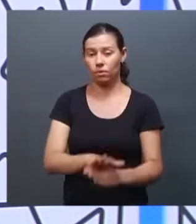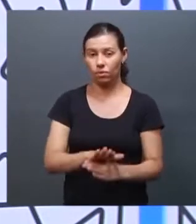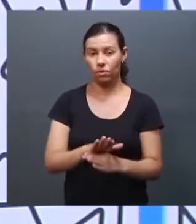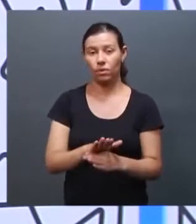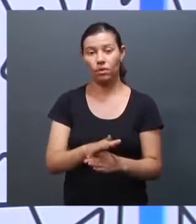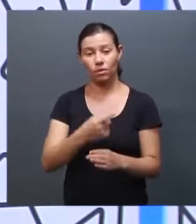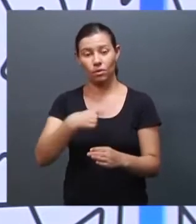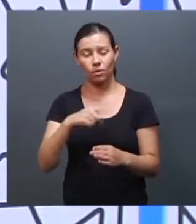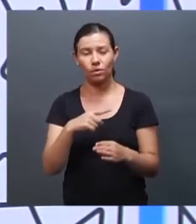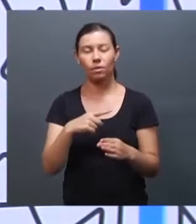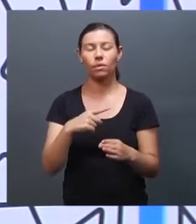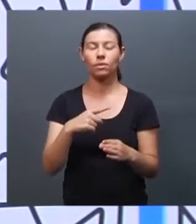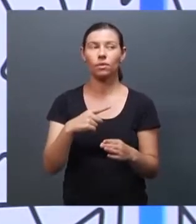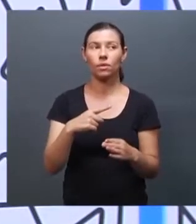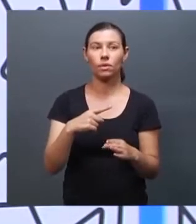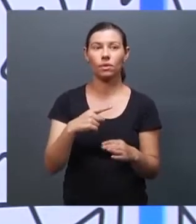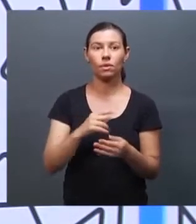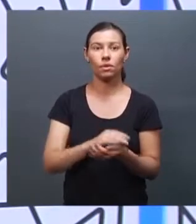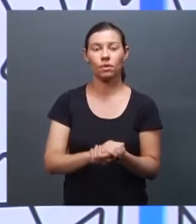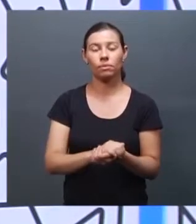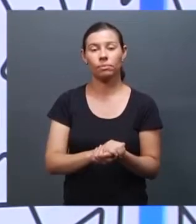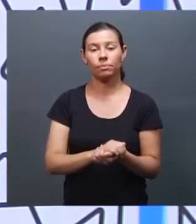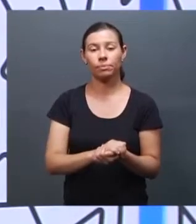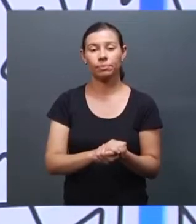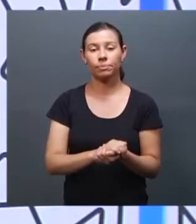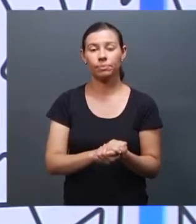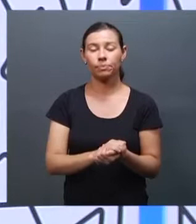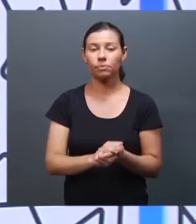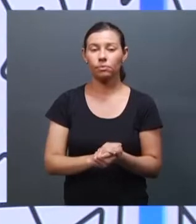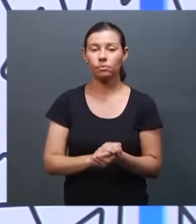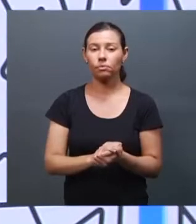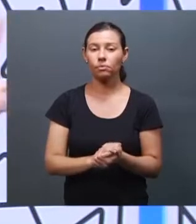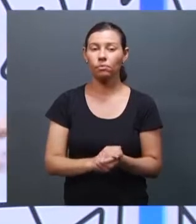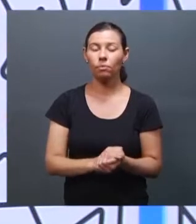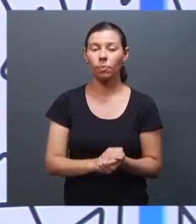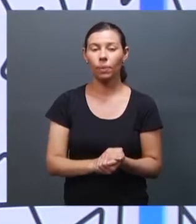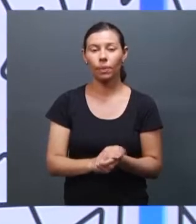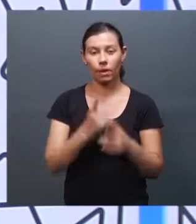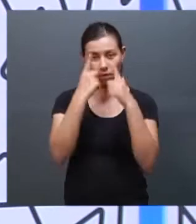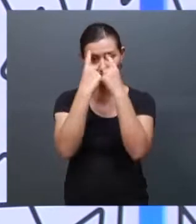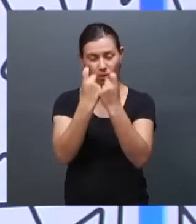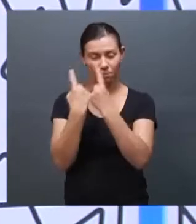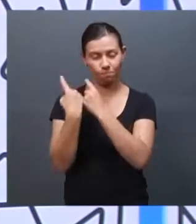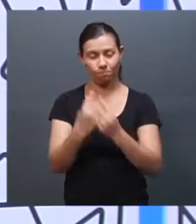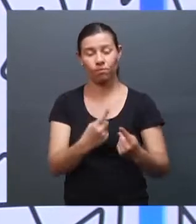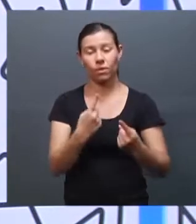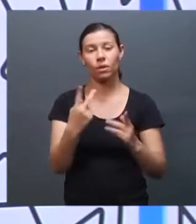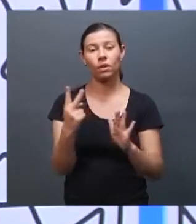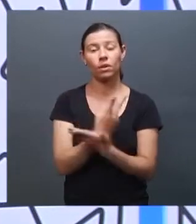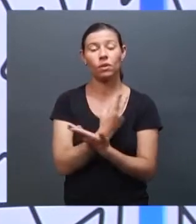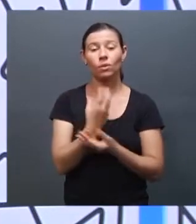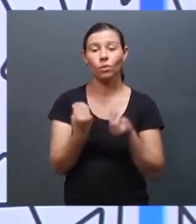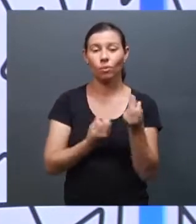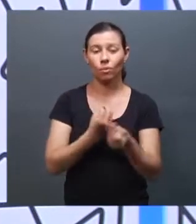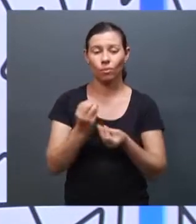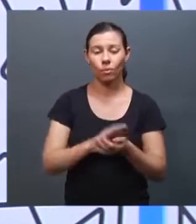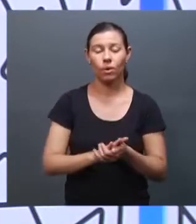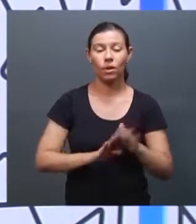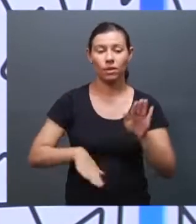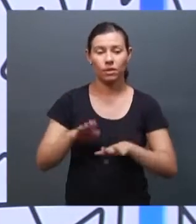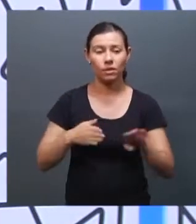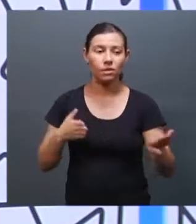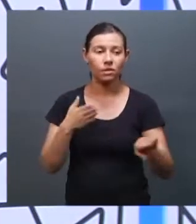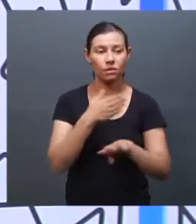fazer um desenho, né? De como que tem acontecido essa violência. Aquelas que chegam aos hospitais